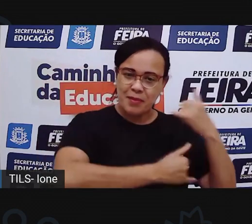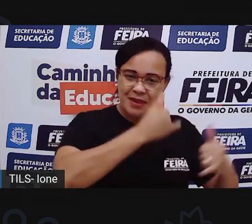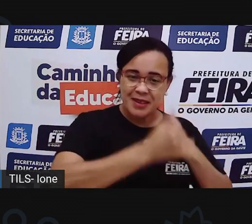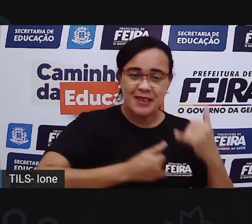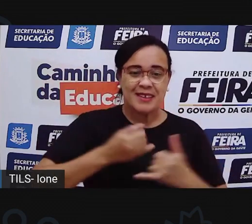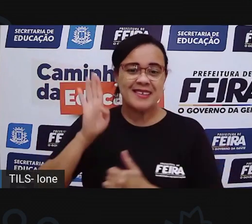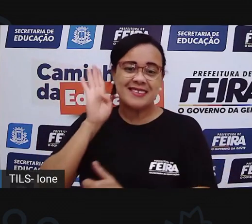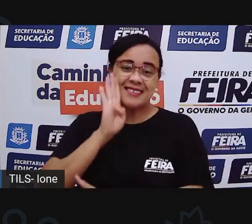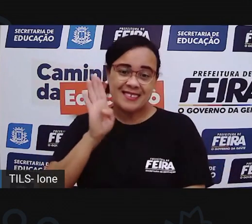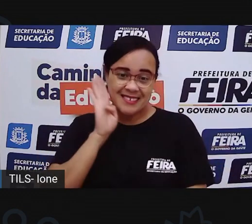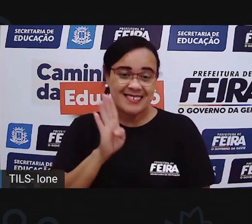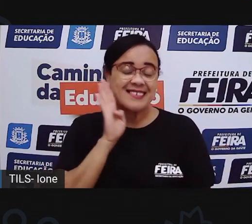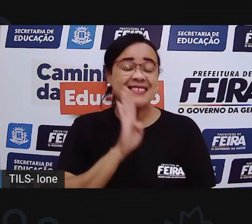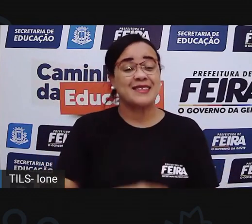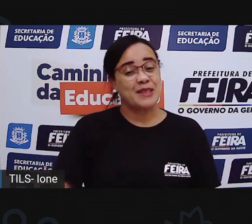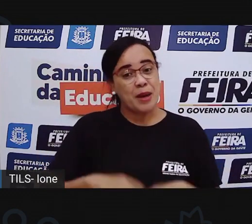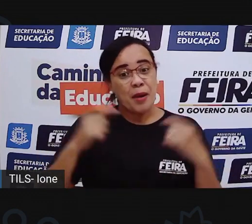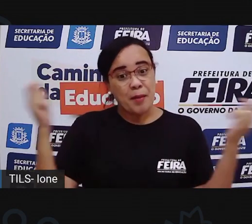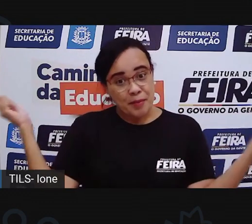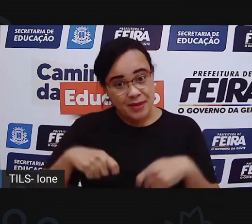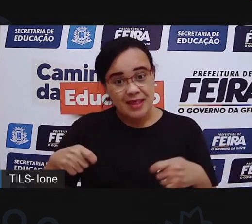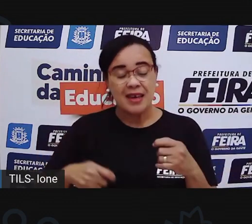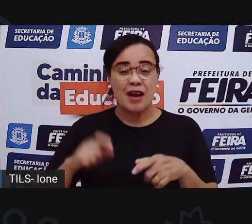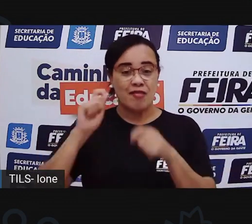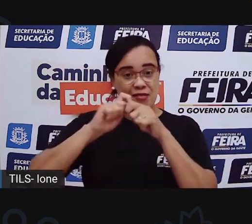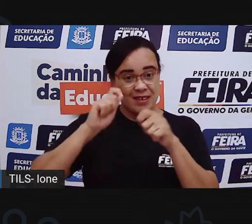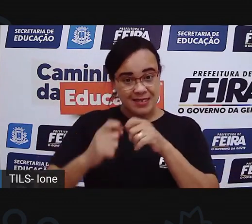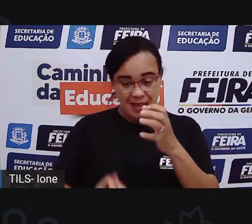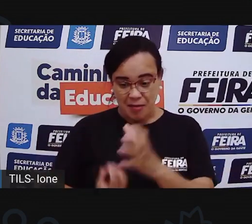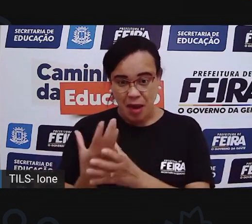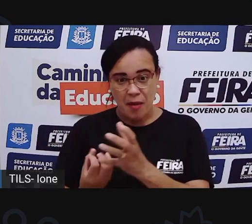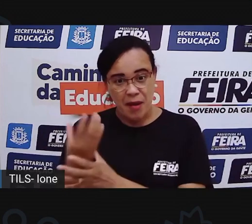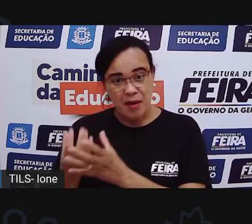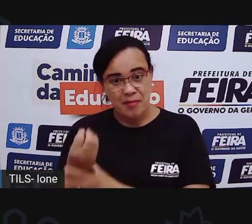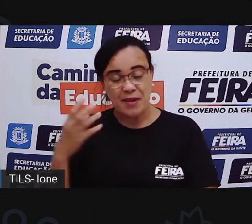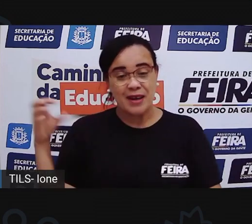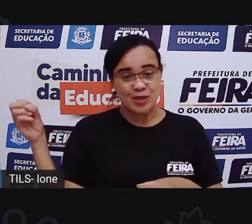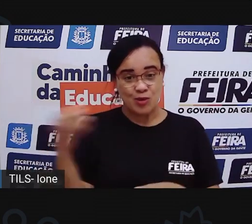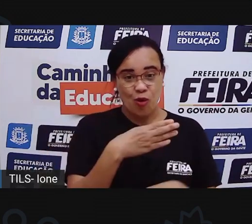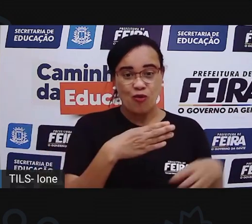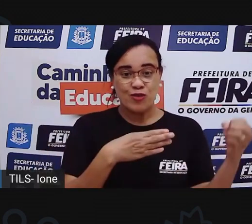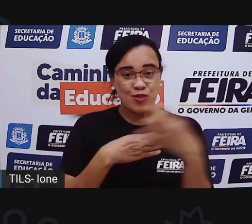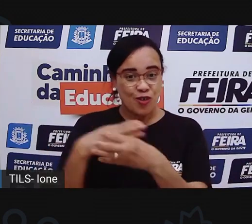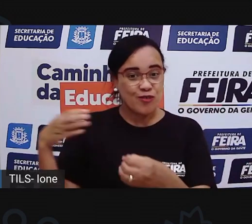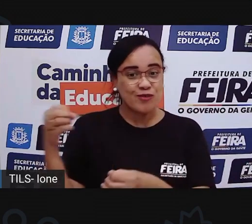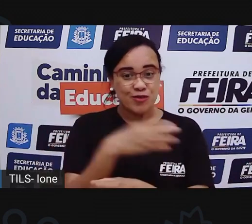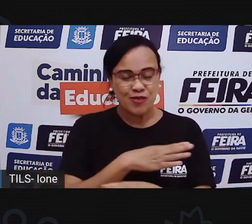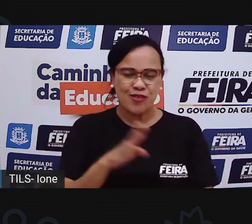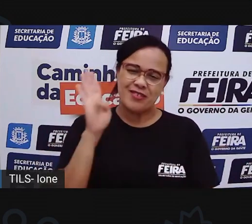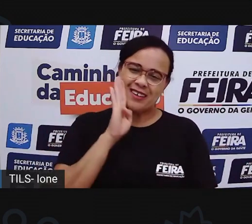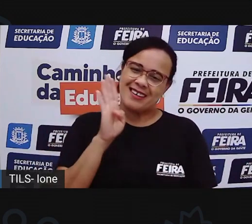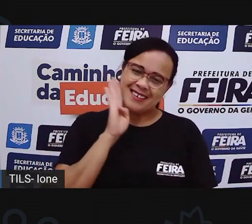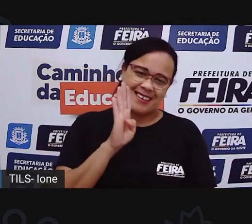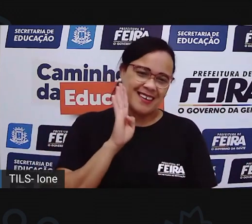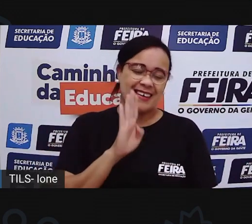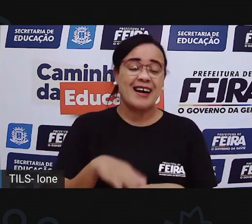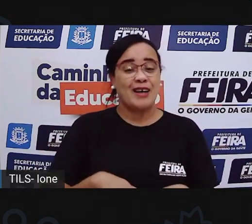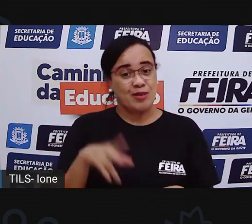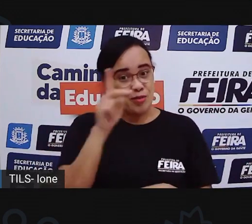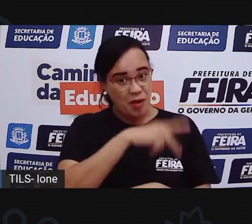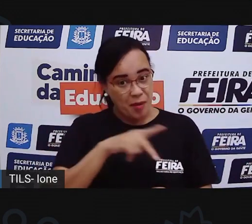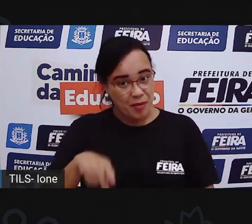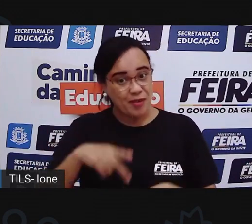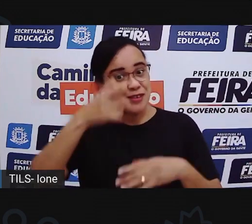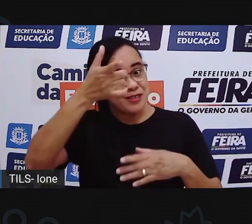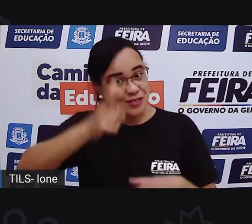usando aquilo que a jogaria fora, né? Olha que legal. Vamos brincar mais um pouquinho? A prova vai fazer mais uma vez,